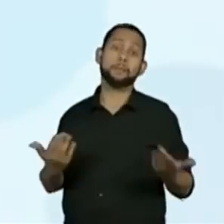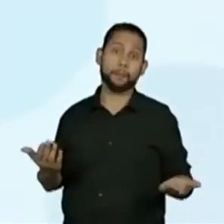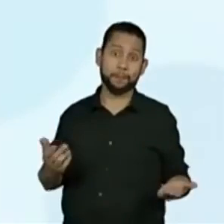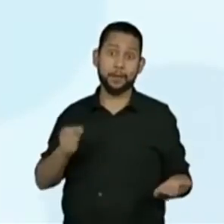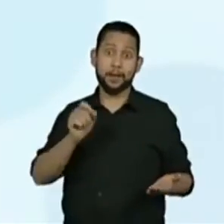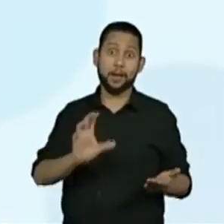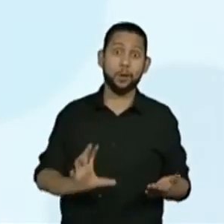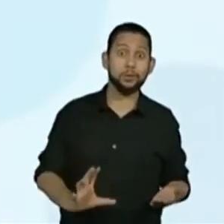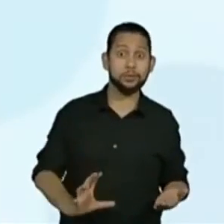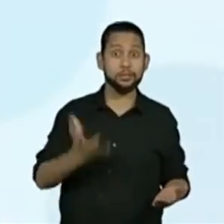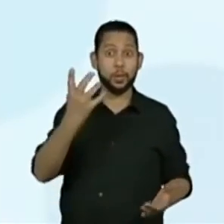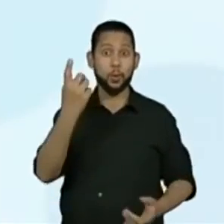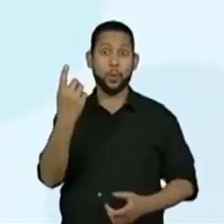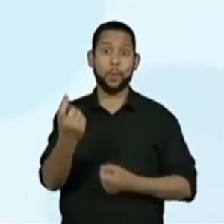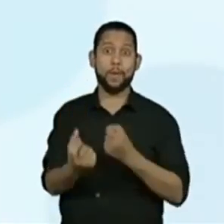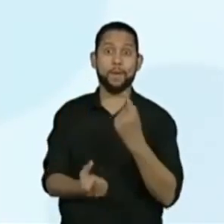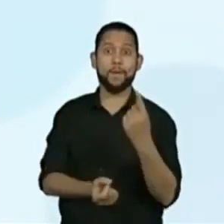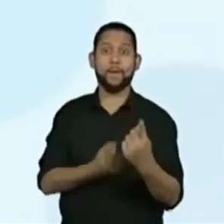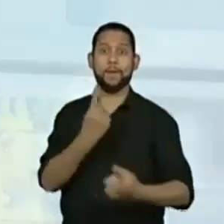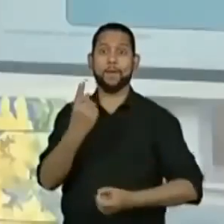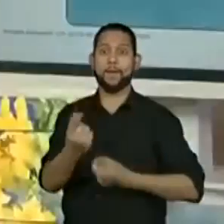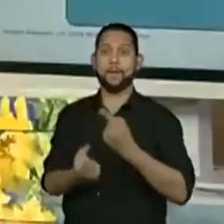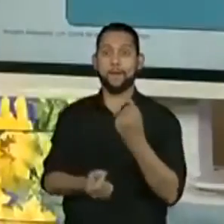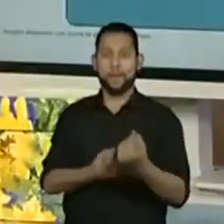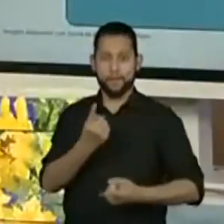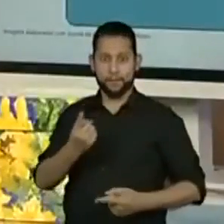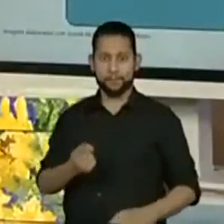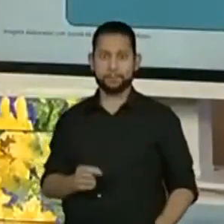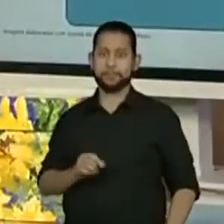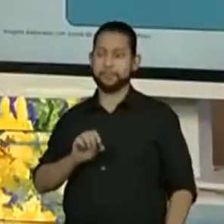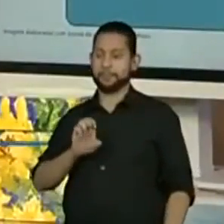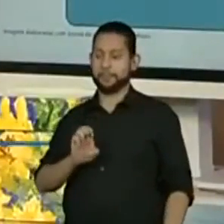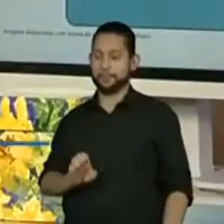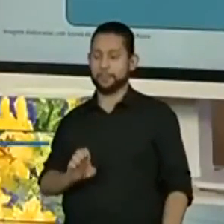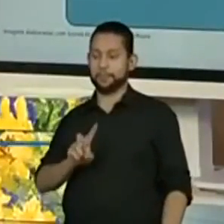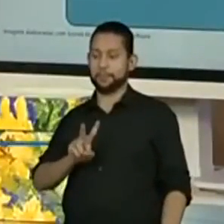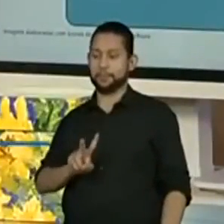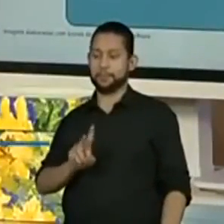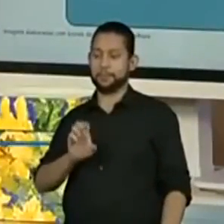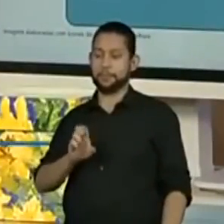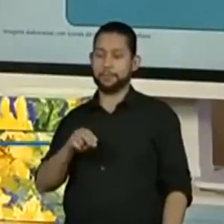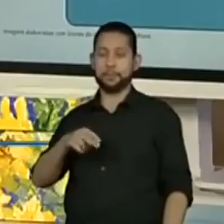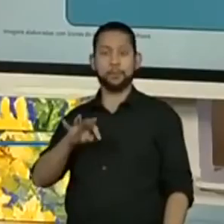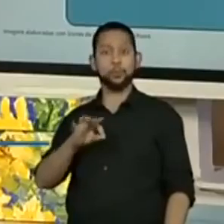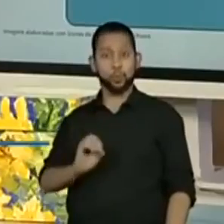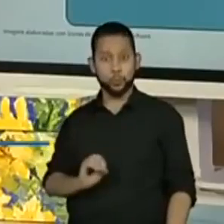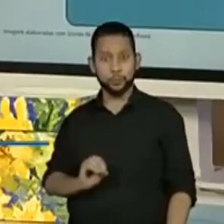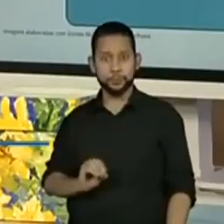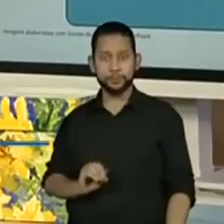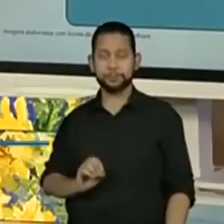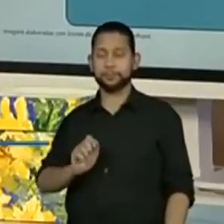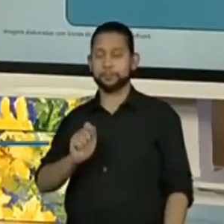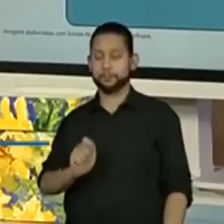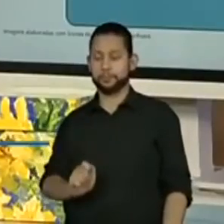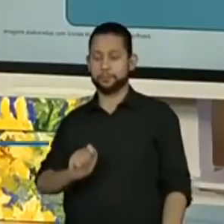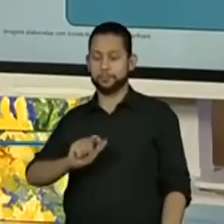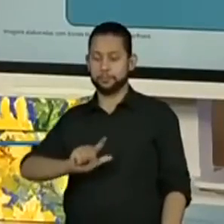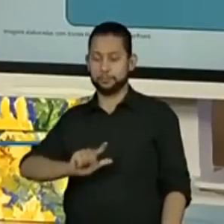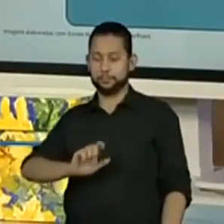ou fenômeno aleatório, tá? Eu posso colocar das duas maneiras, evento aleatório ou fenômeno